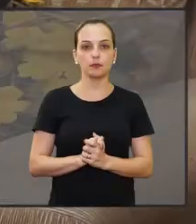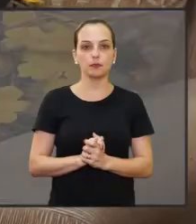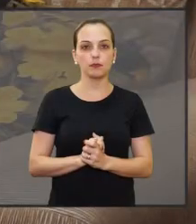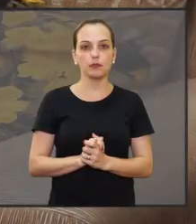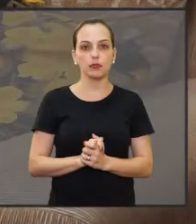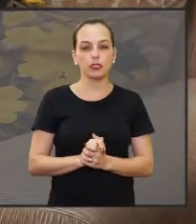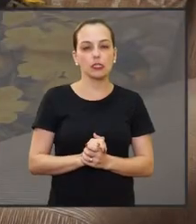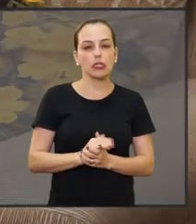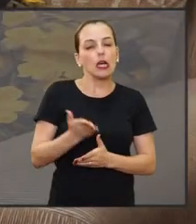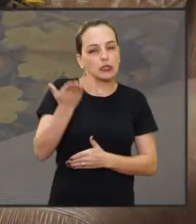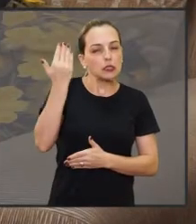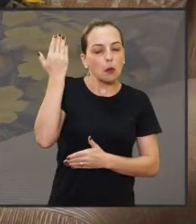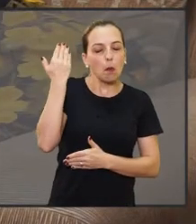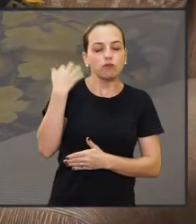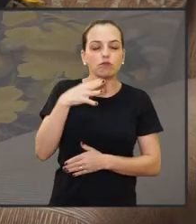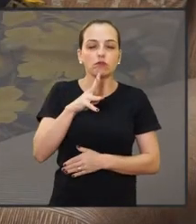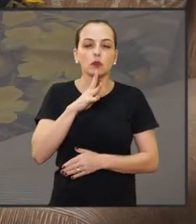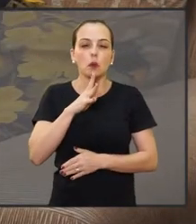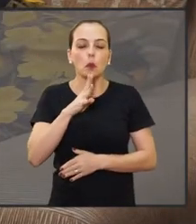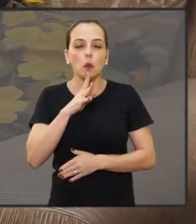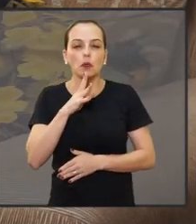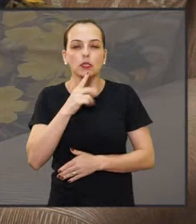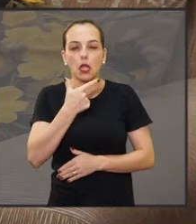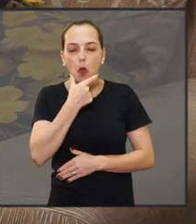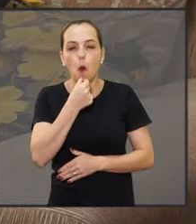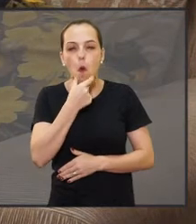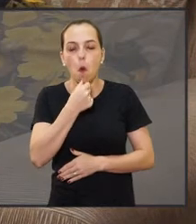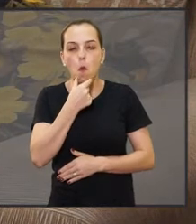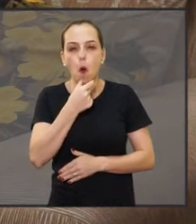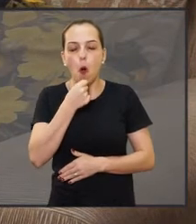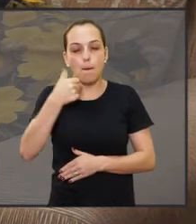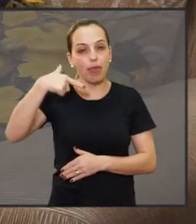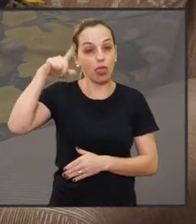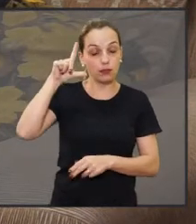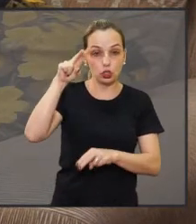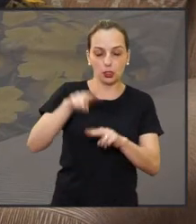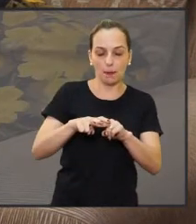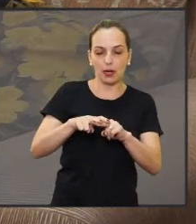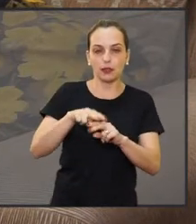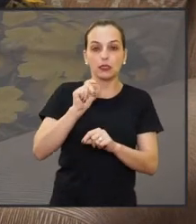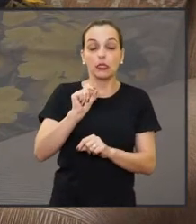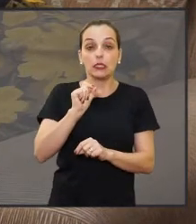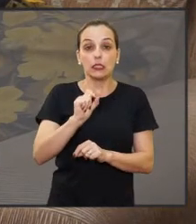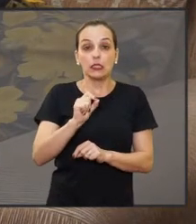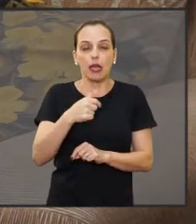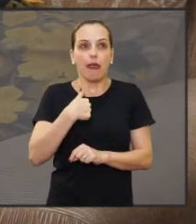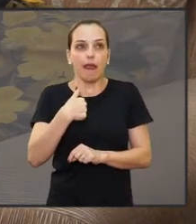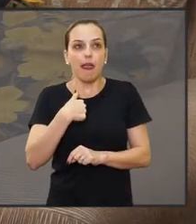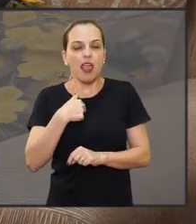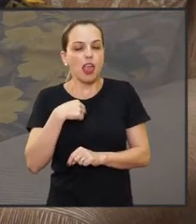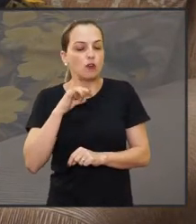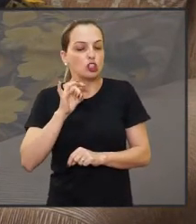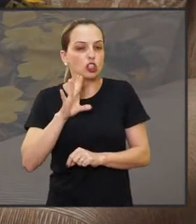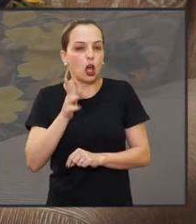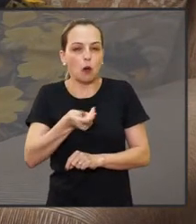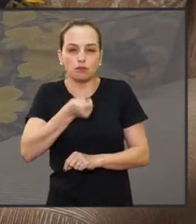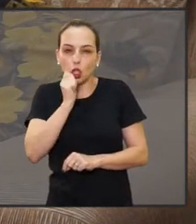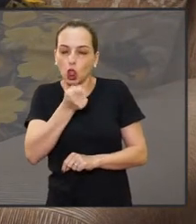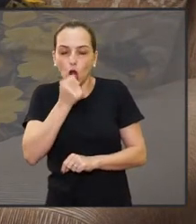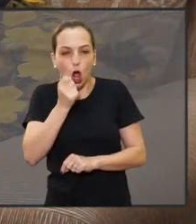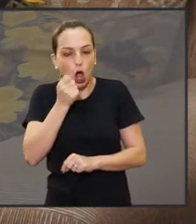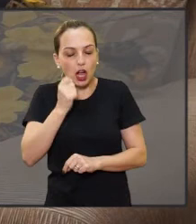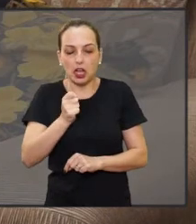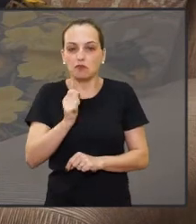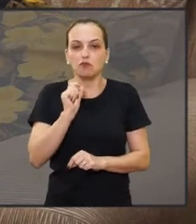Eu conheci um cara uns três meses antes de eu ir presa. Até então eu era apenas uma